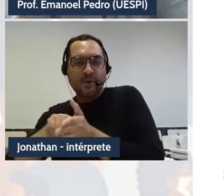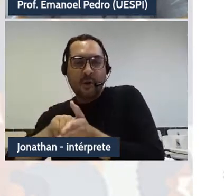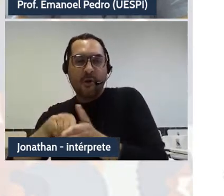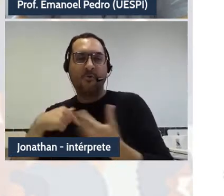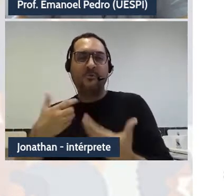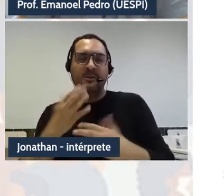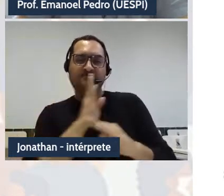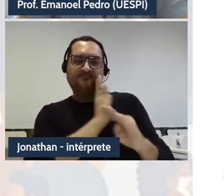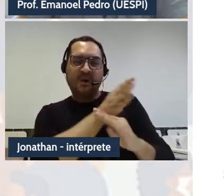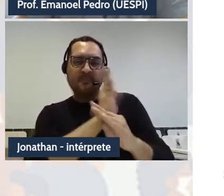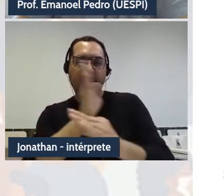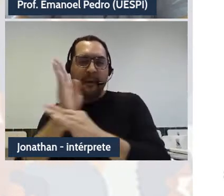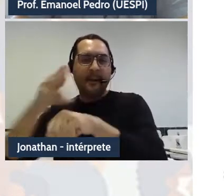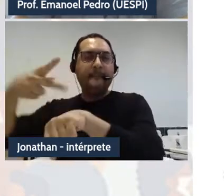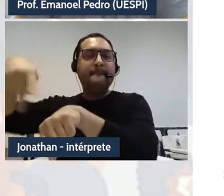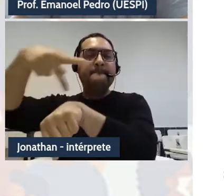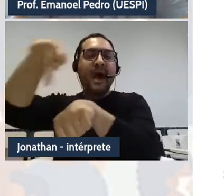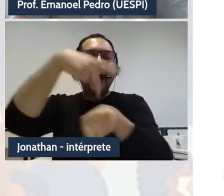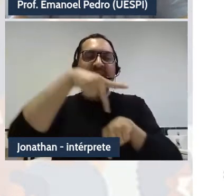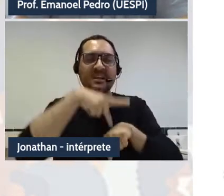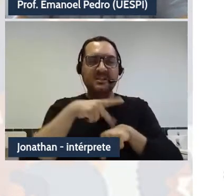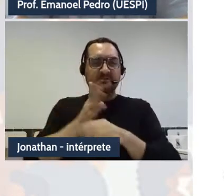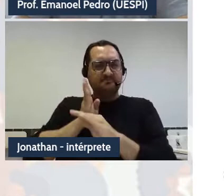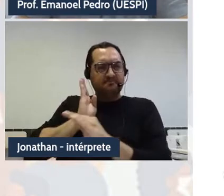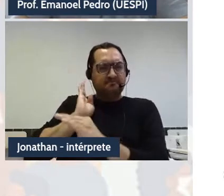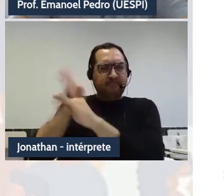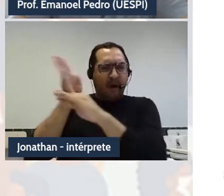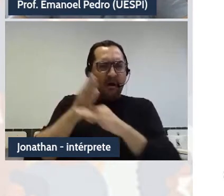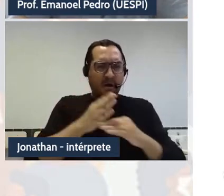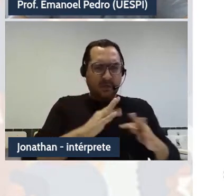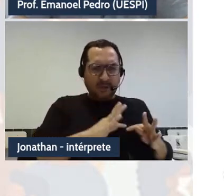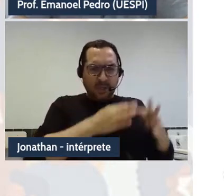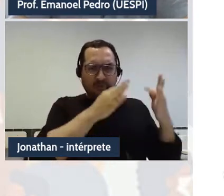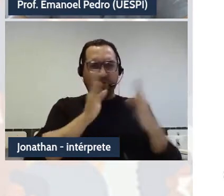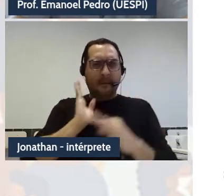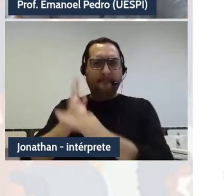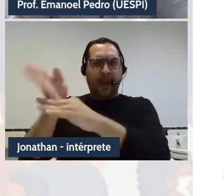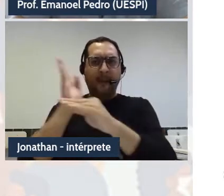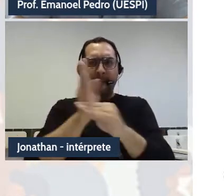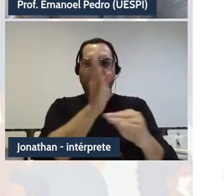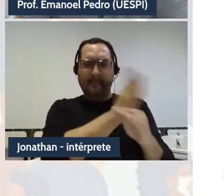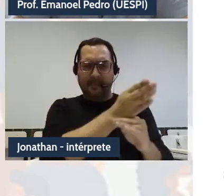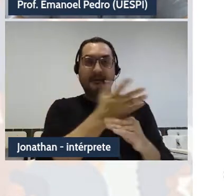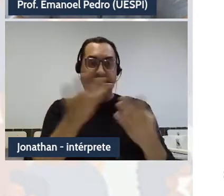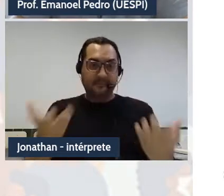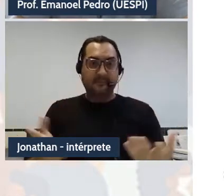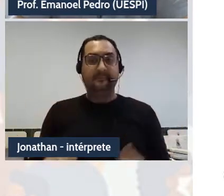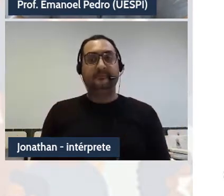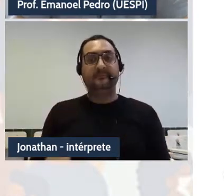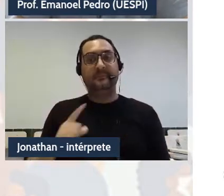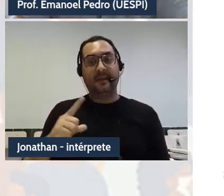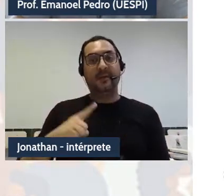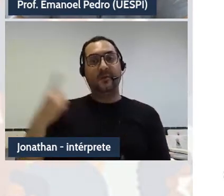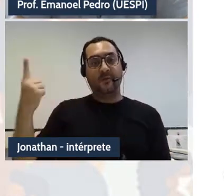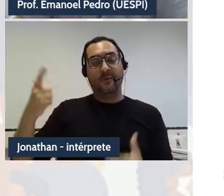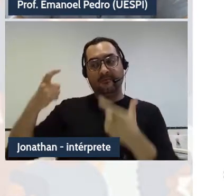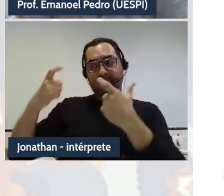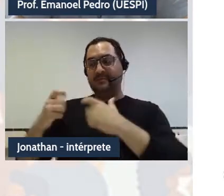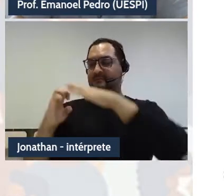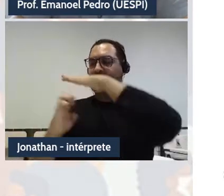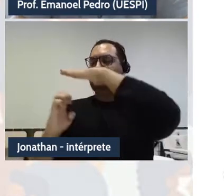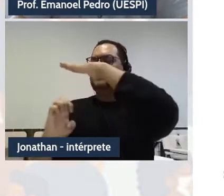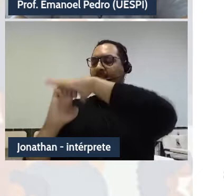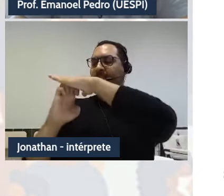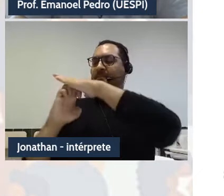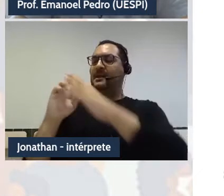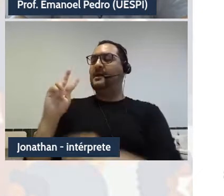tecnológica frente a países e potências militares no mundo. Se a ARPANET tinha como objetivo a criação de uma